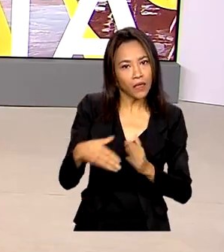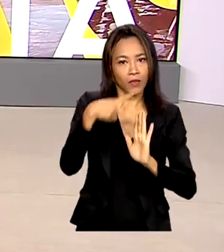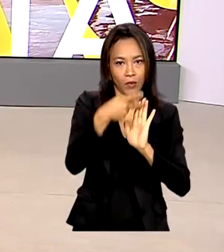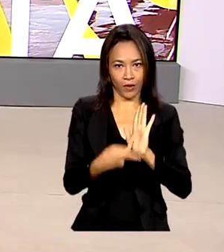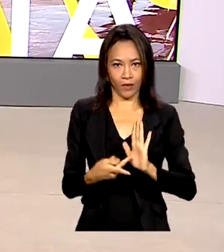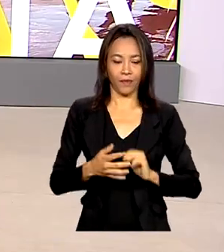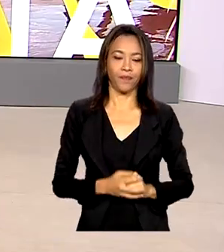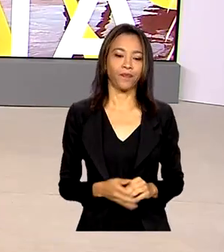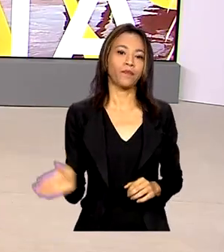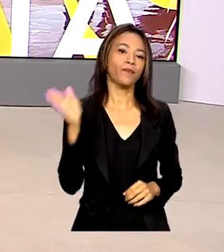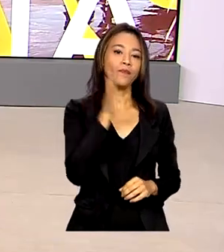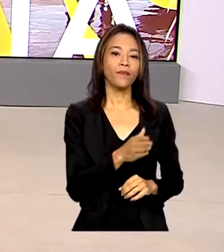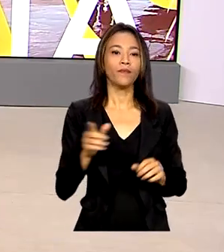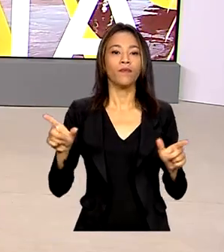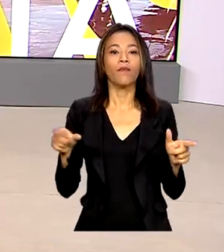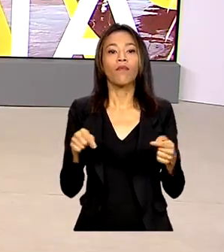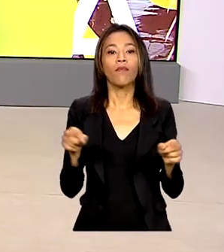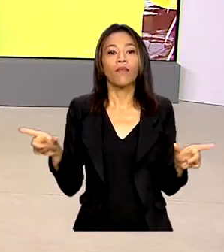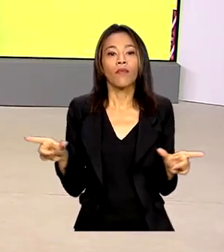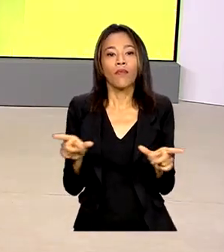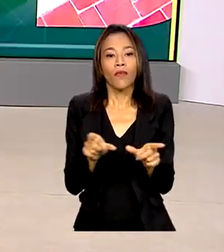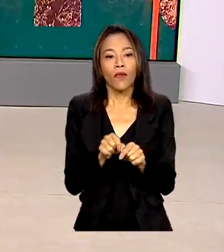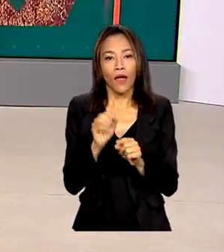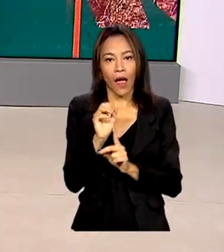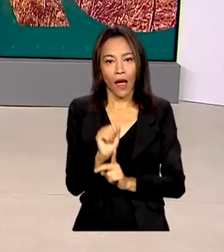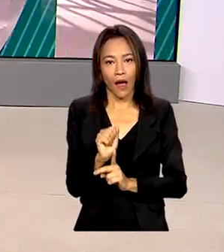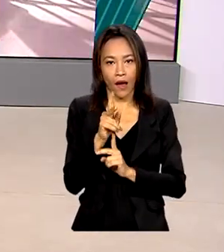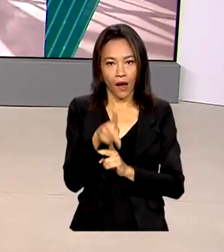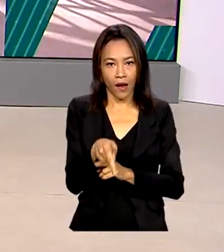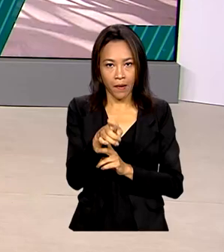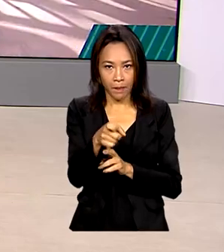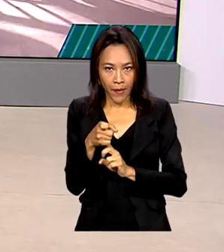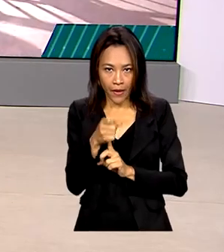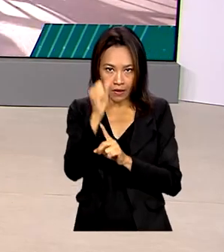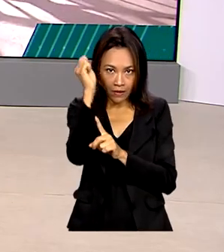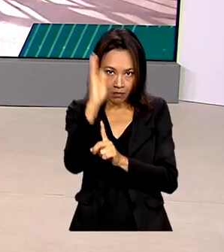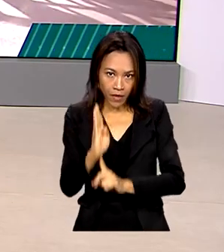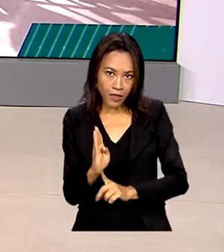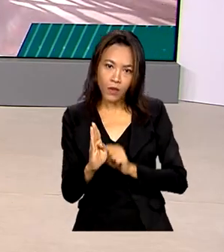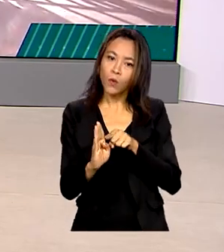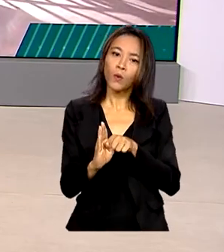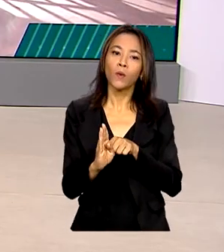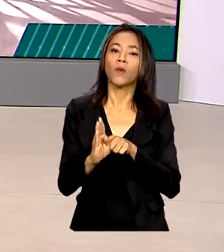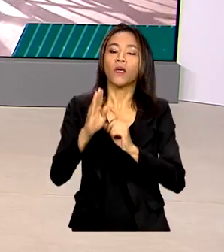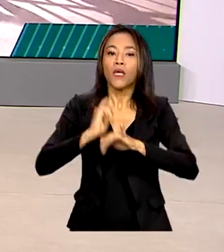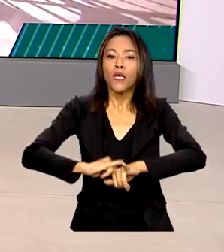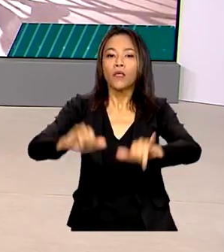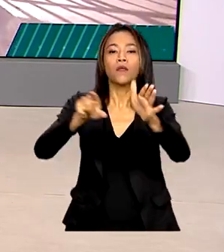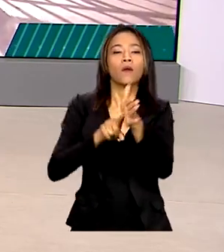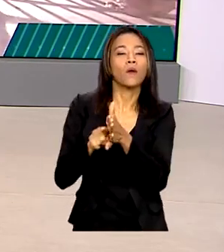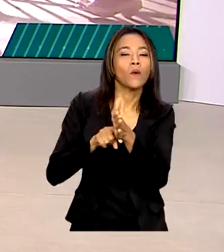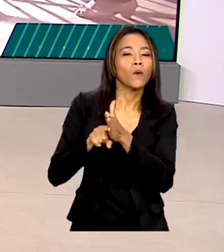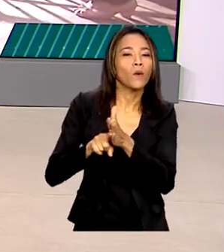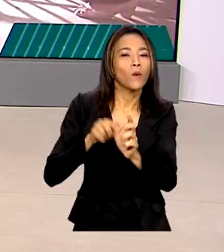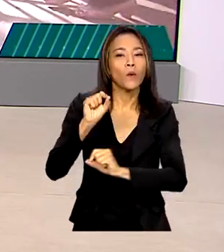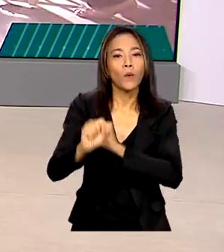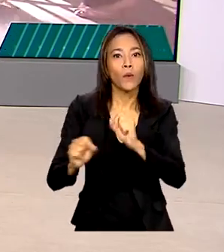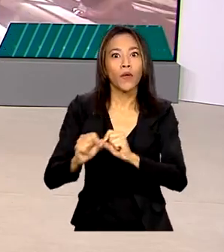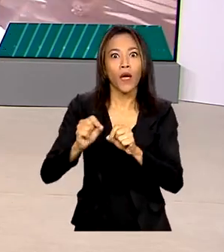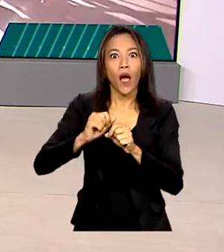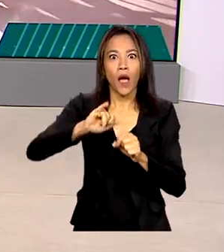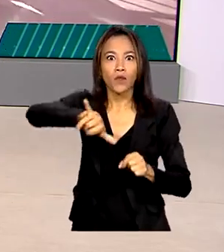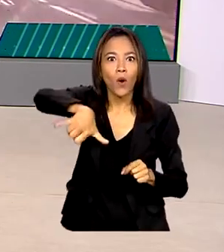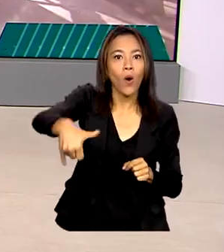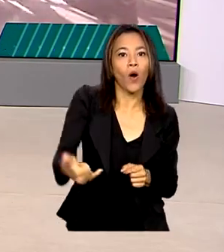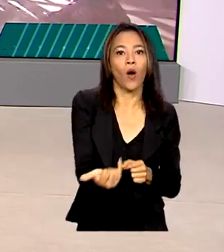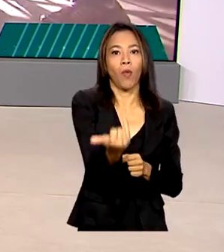A Agência Brasileira de Promoção de Exportações e Investimentos, a Apex Brasil, lançou um estudo que revela as oportunidades